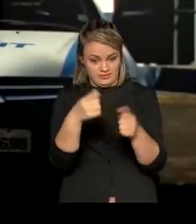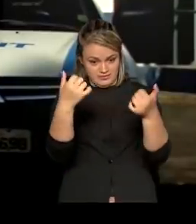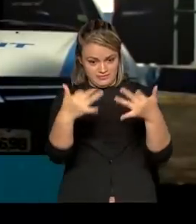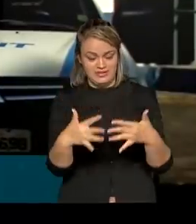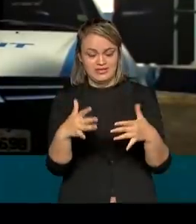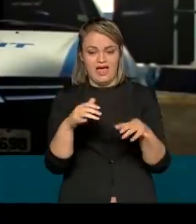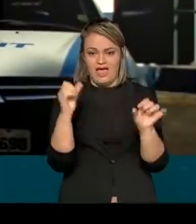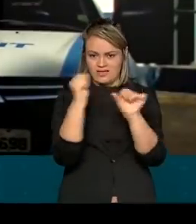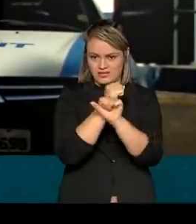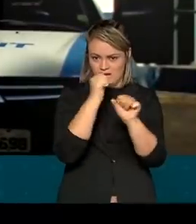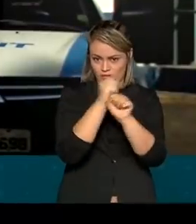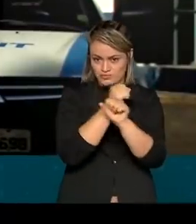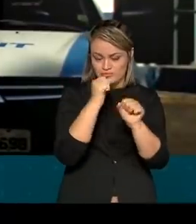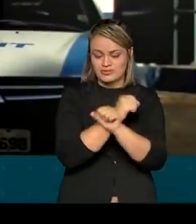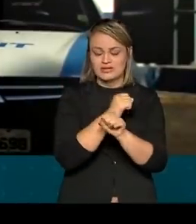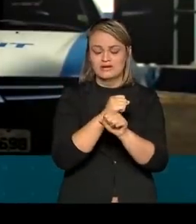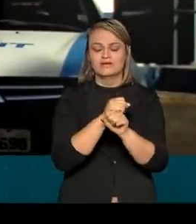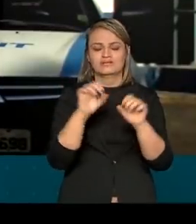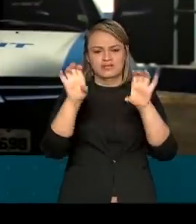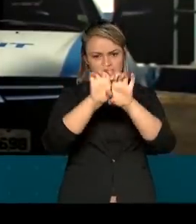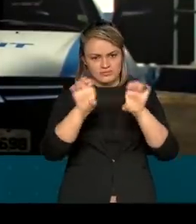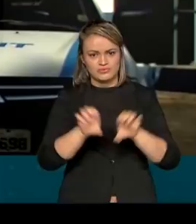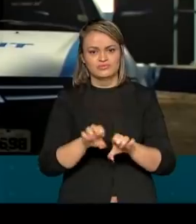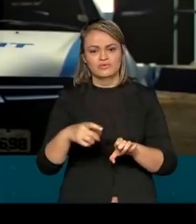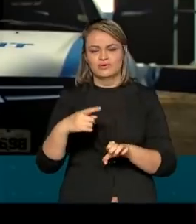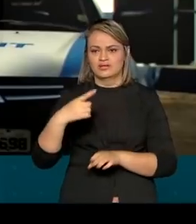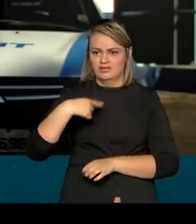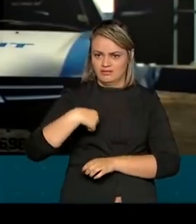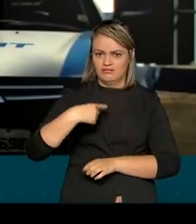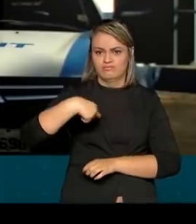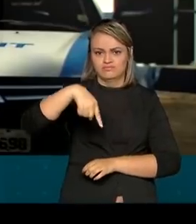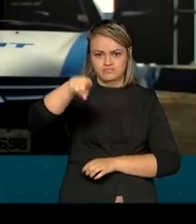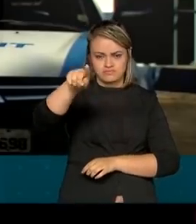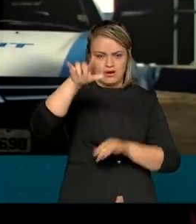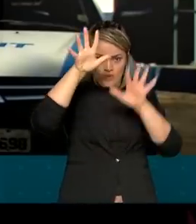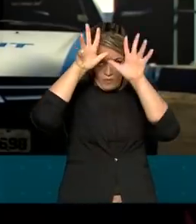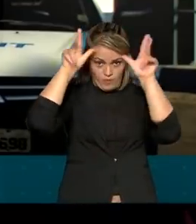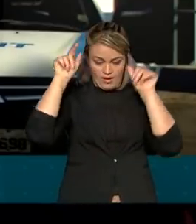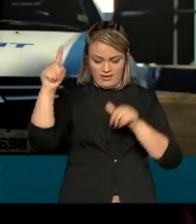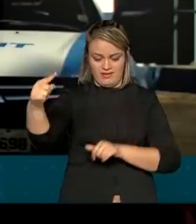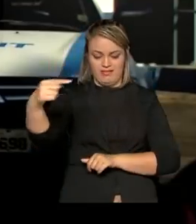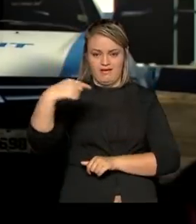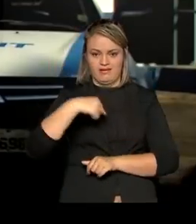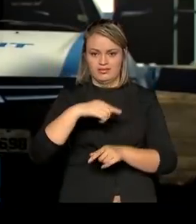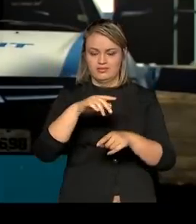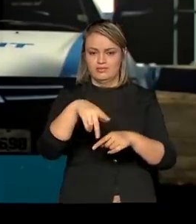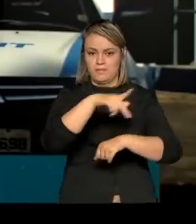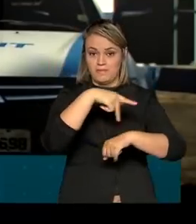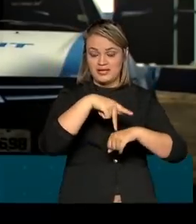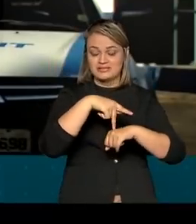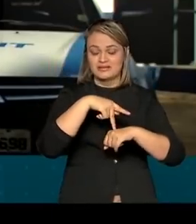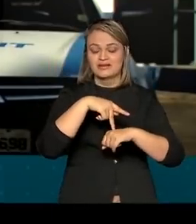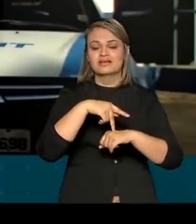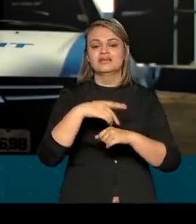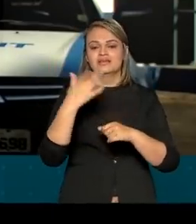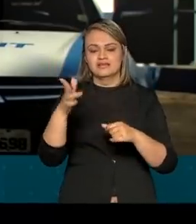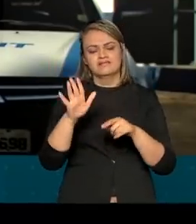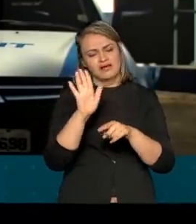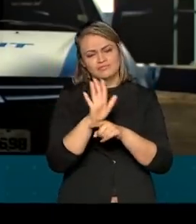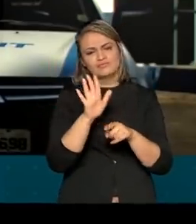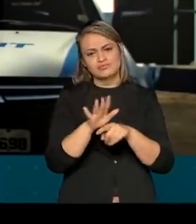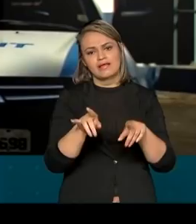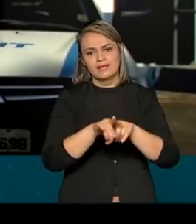questão estruturante, claro, de ligar a Malha Rodoviária do Acre à Malha do país, mas tem questão social, do bem-estar